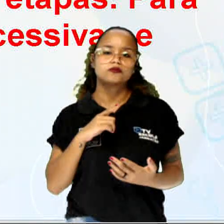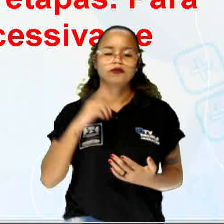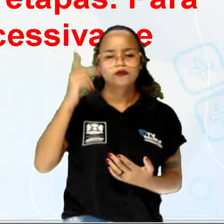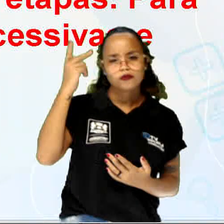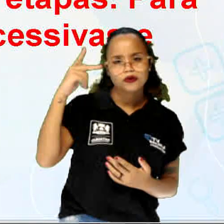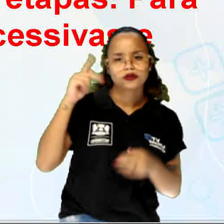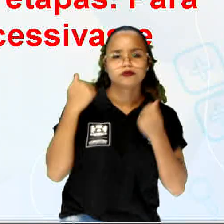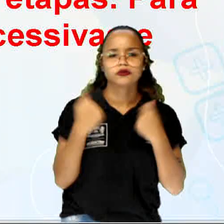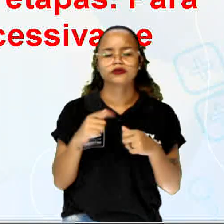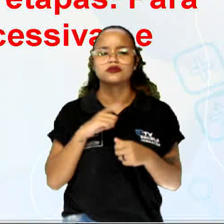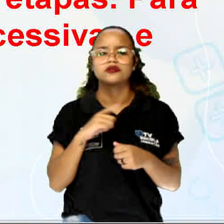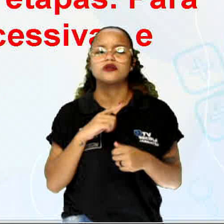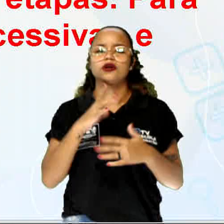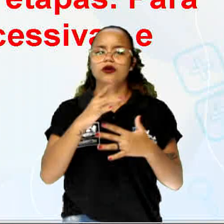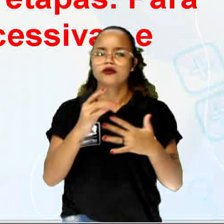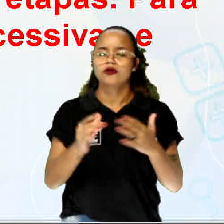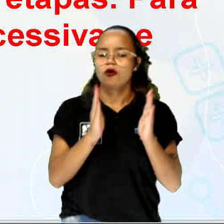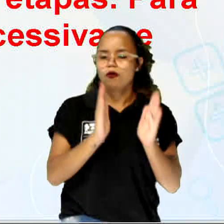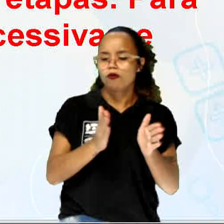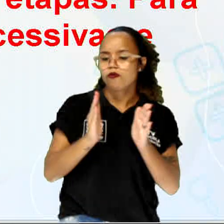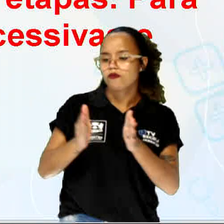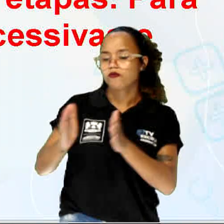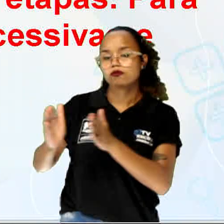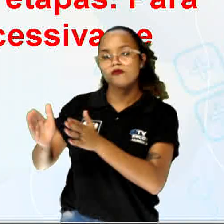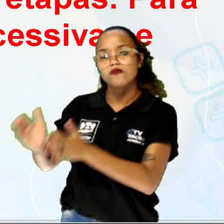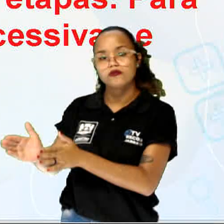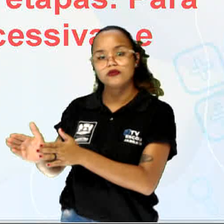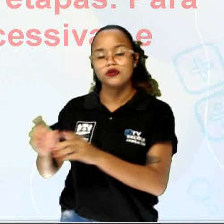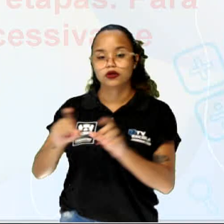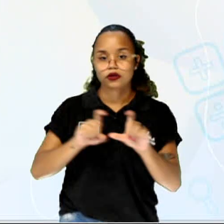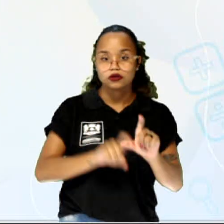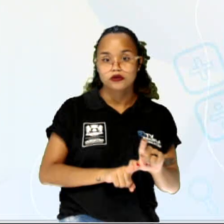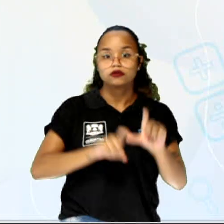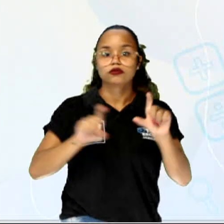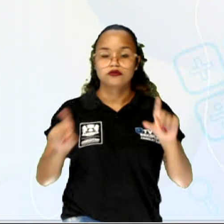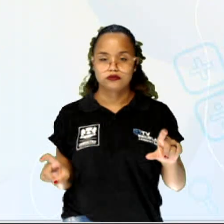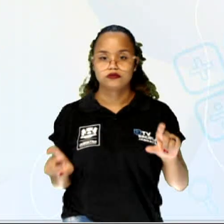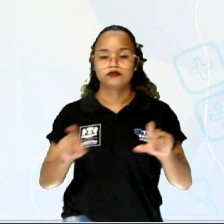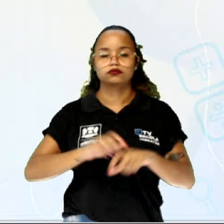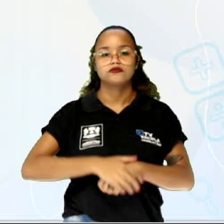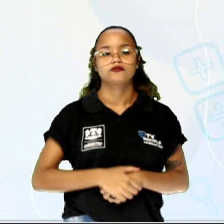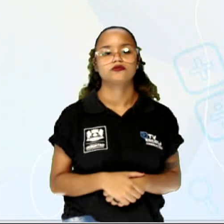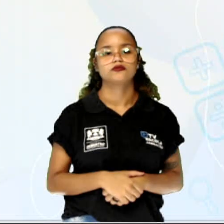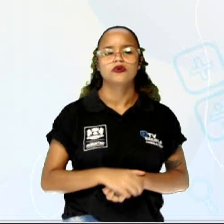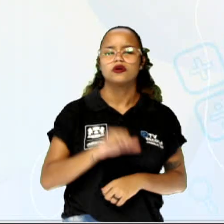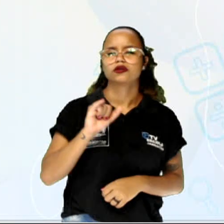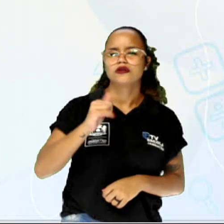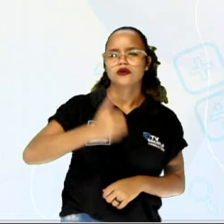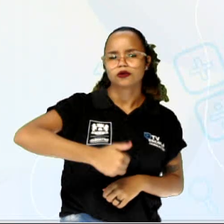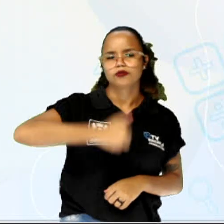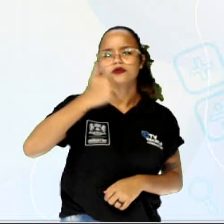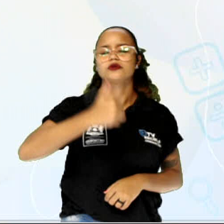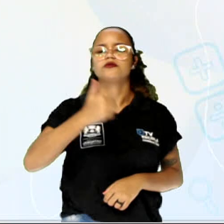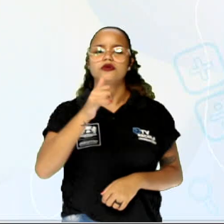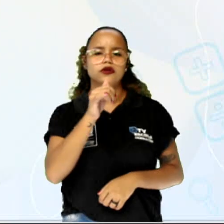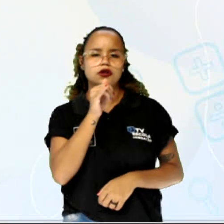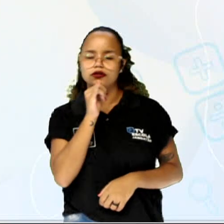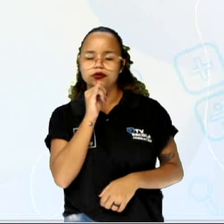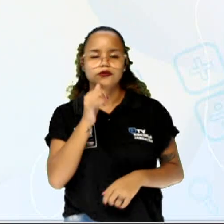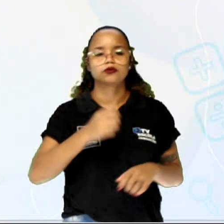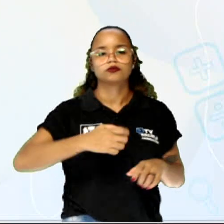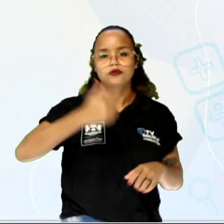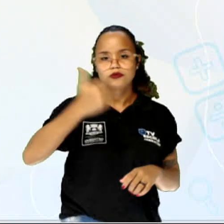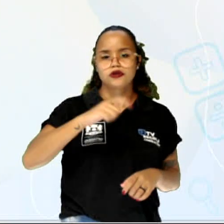etapas devem ser sucessivas e independentes. E se a primeira etapa do evento possui X